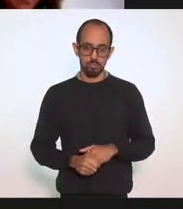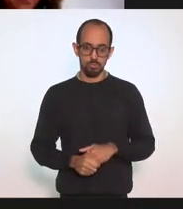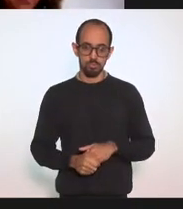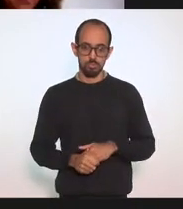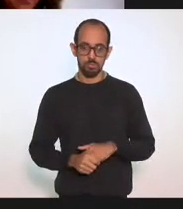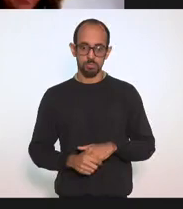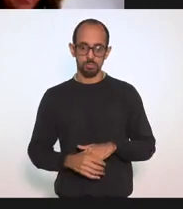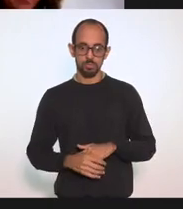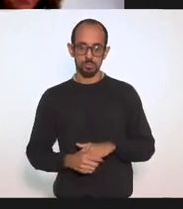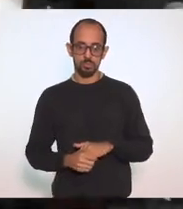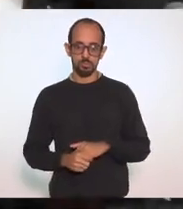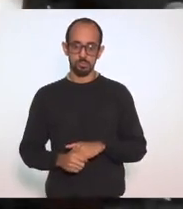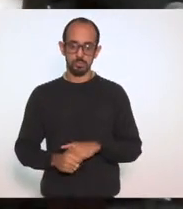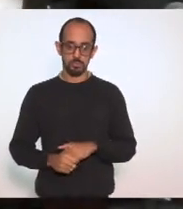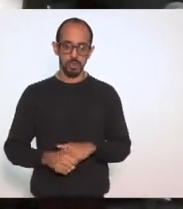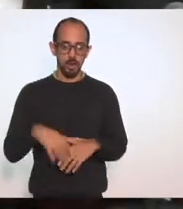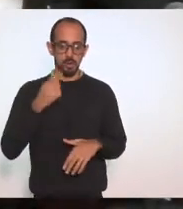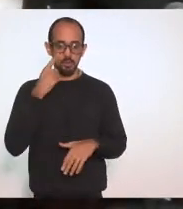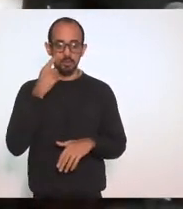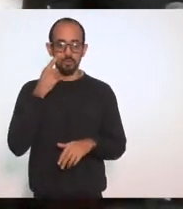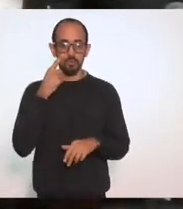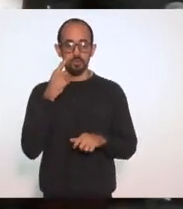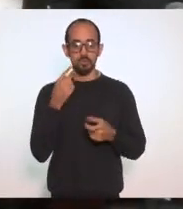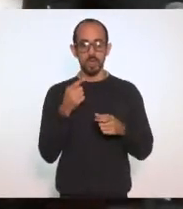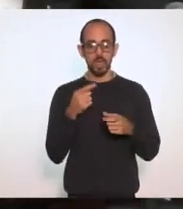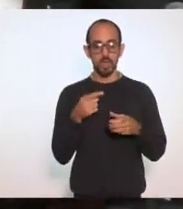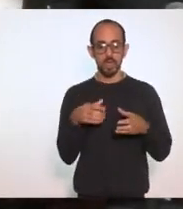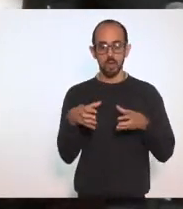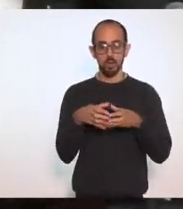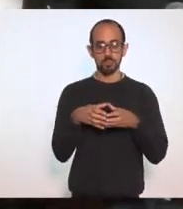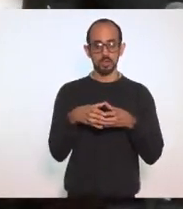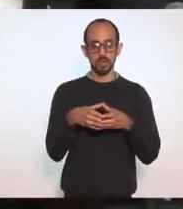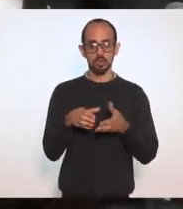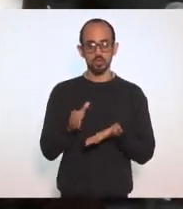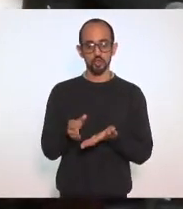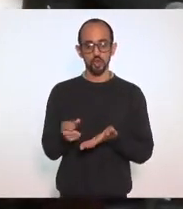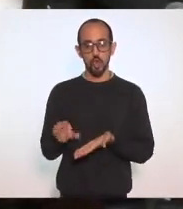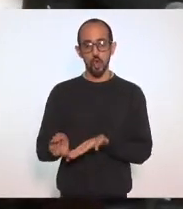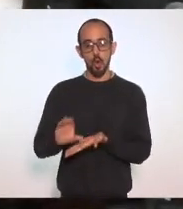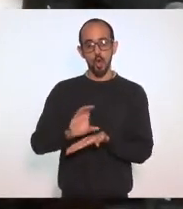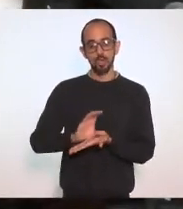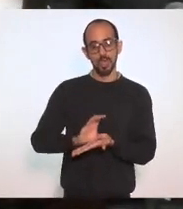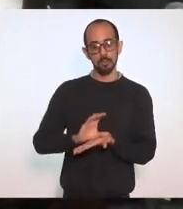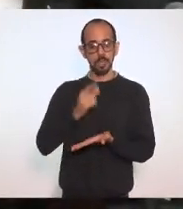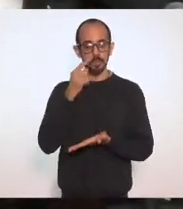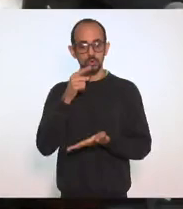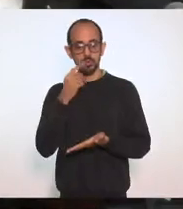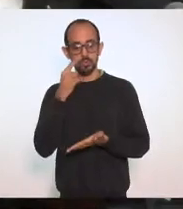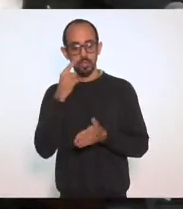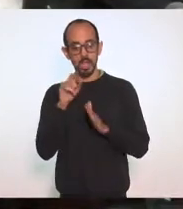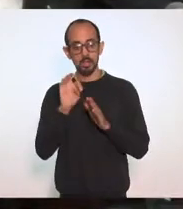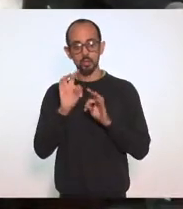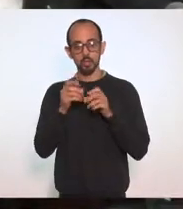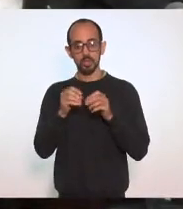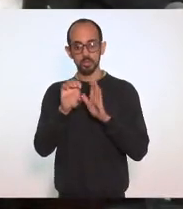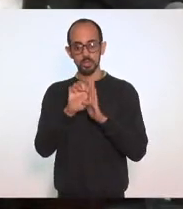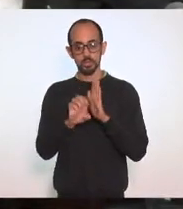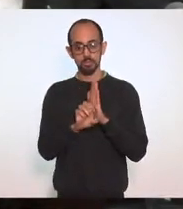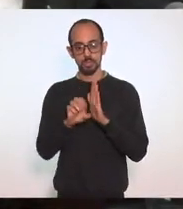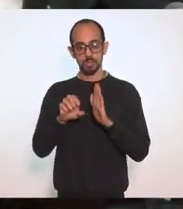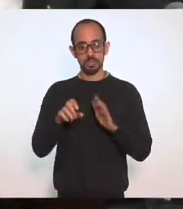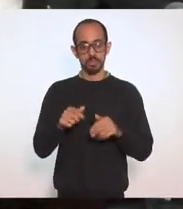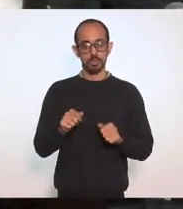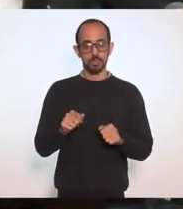Vamos colher o parecer da Comissão de Orçamento e deixar o certificado das emendas aqui. Deputado Márcio Canella.